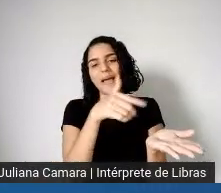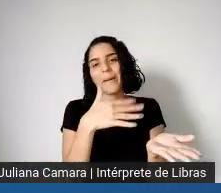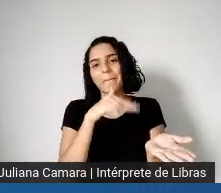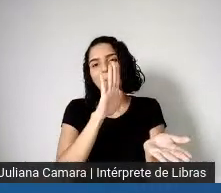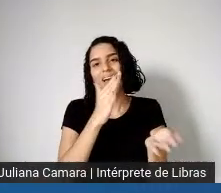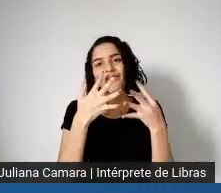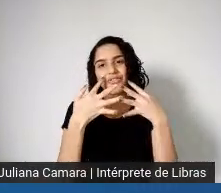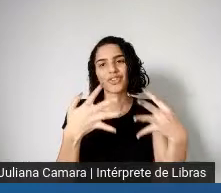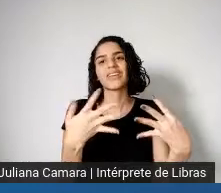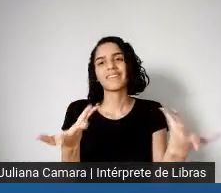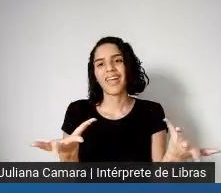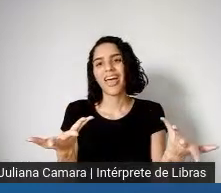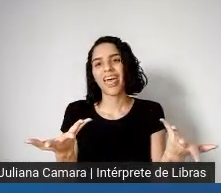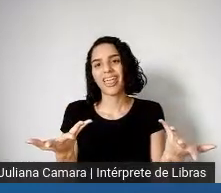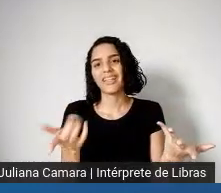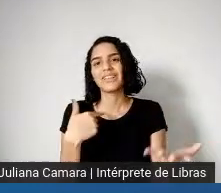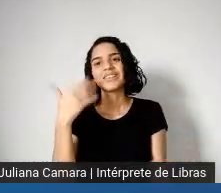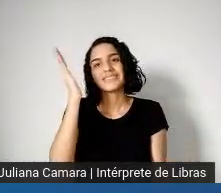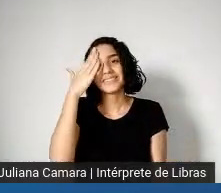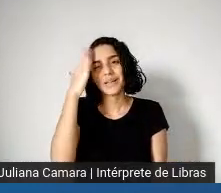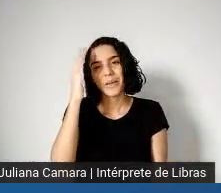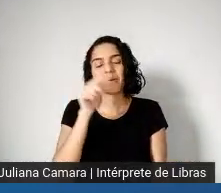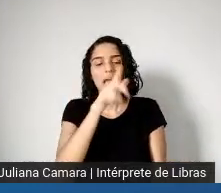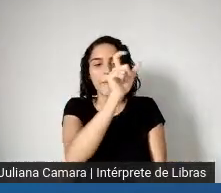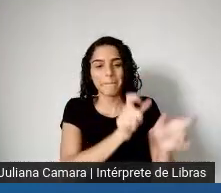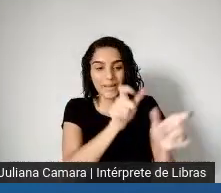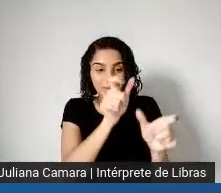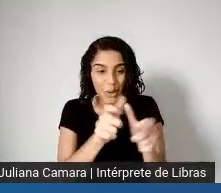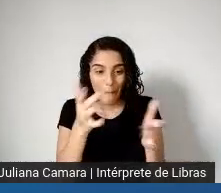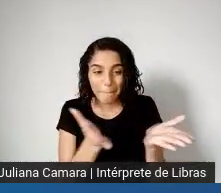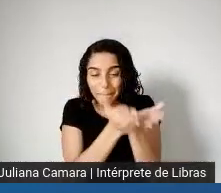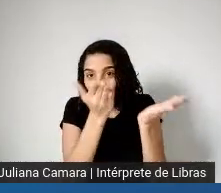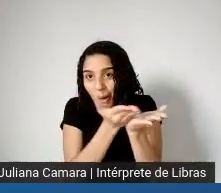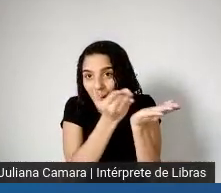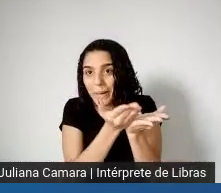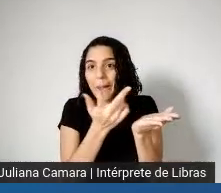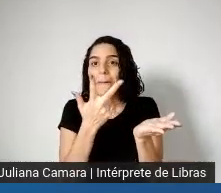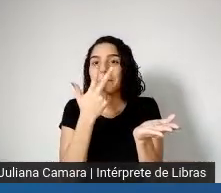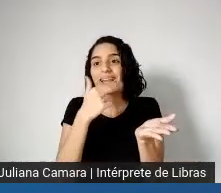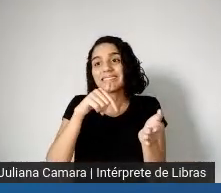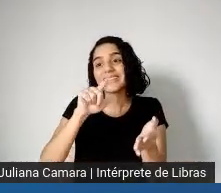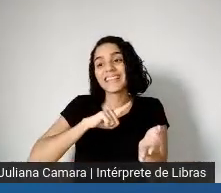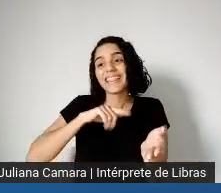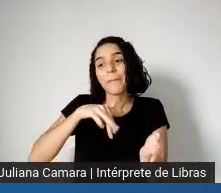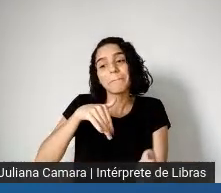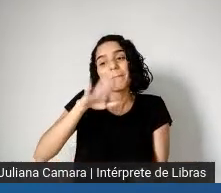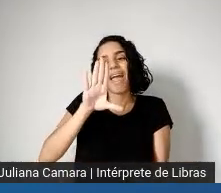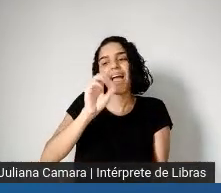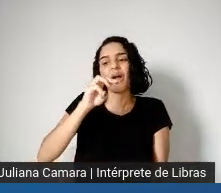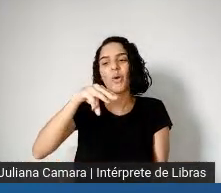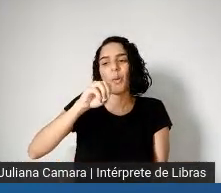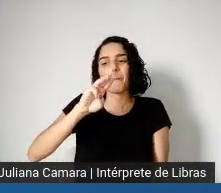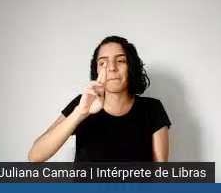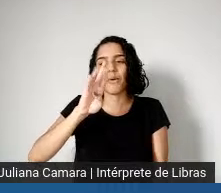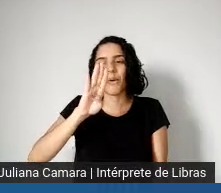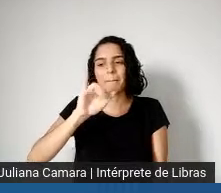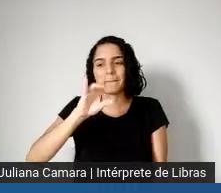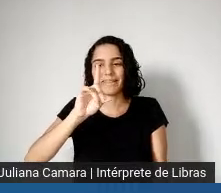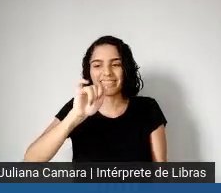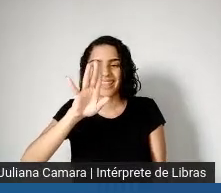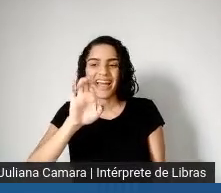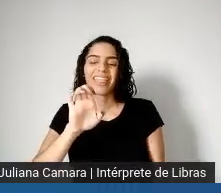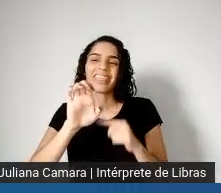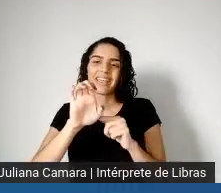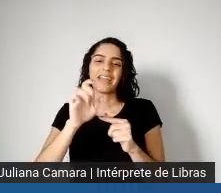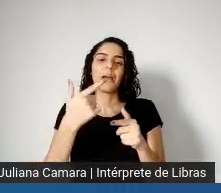eles têm muito mais comorbidades, né, as comorbidades que tornam esses grupos mais vulneráveis ao